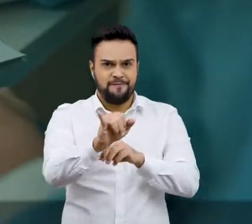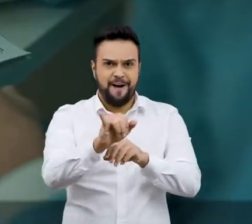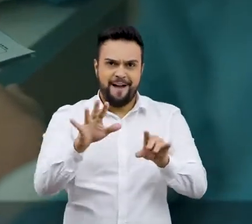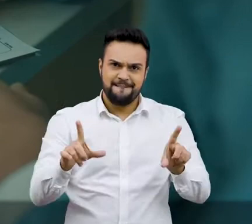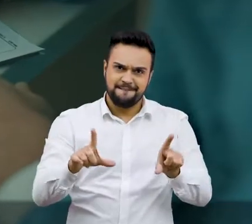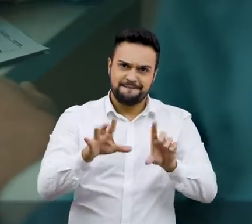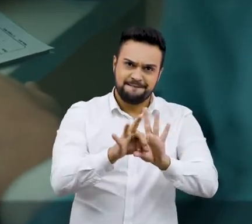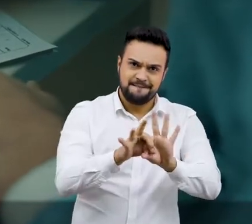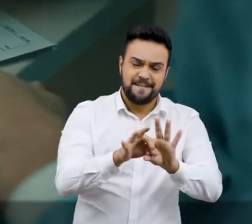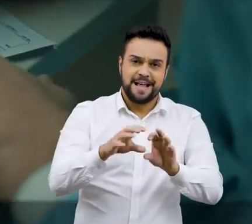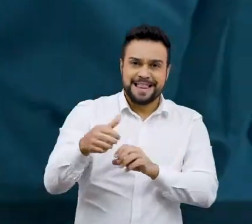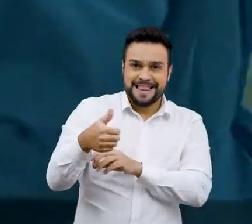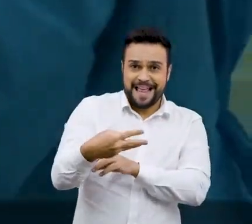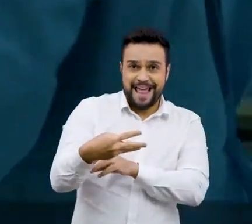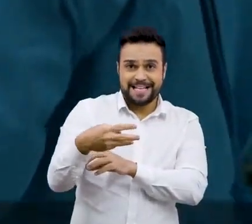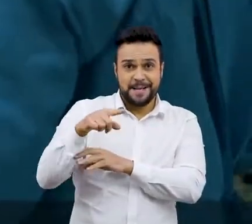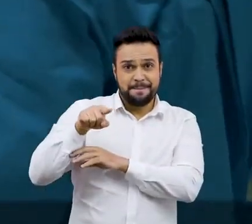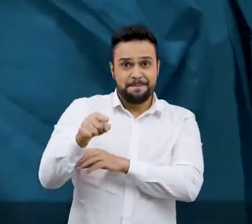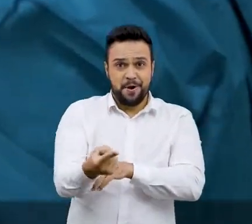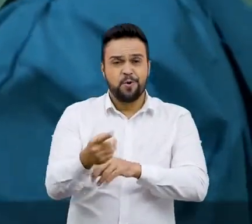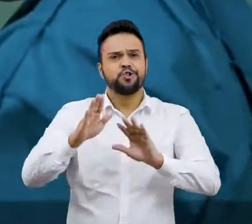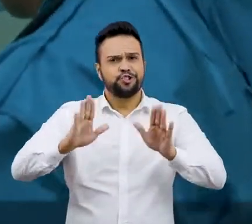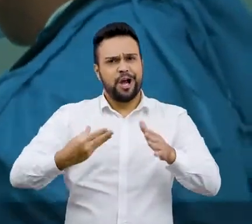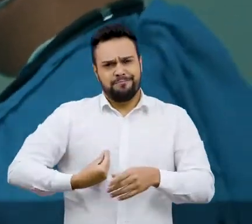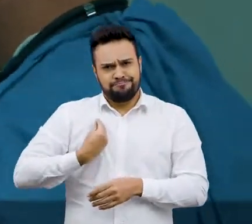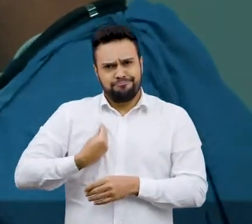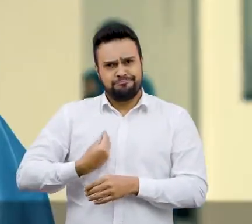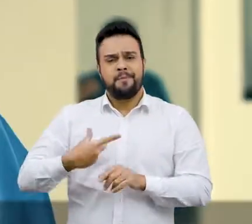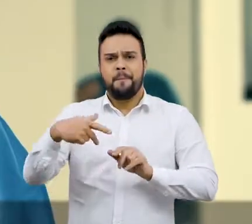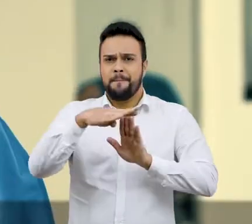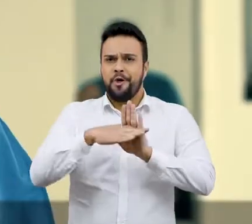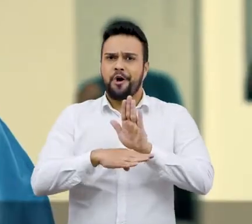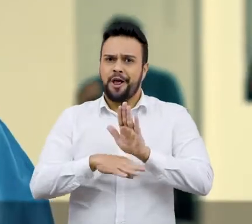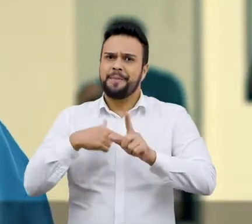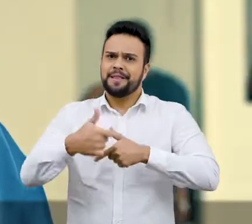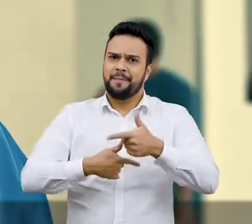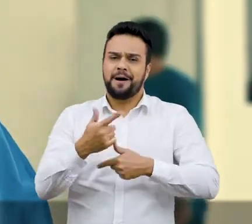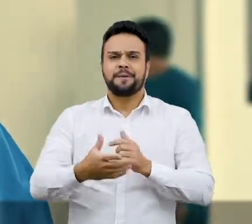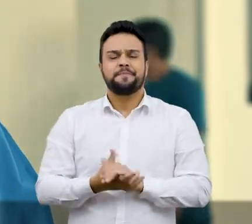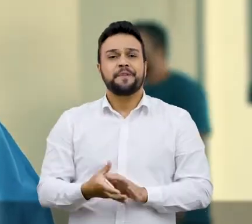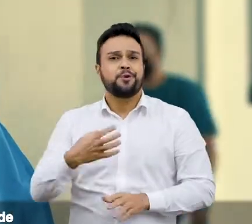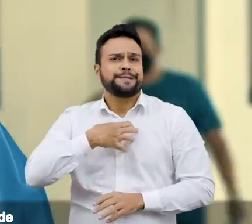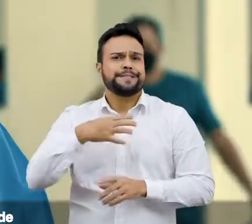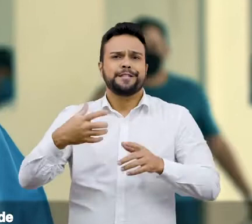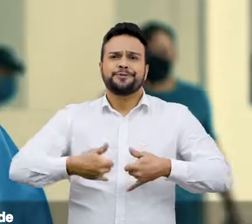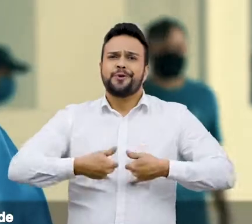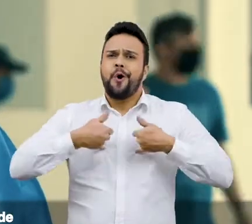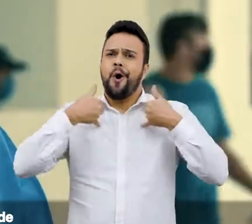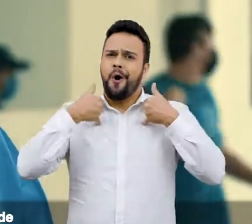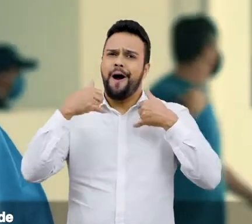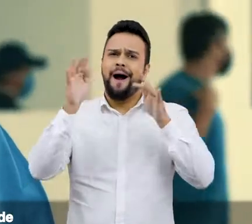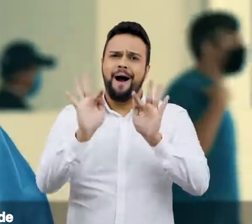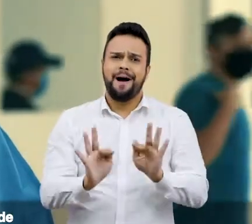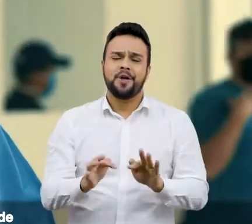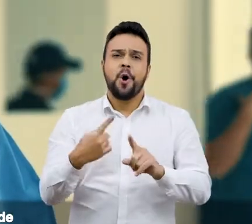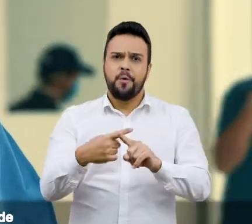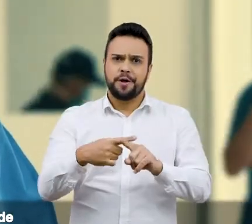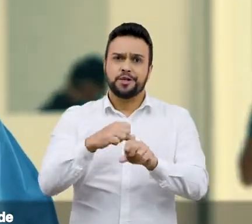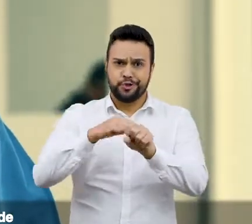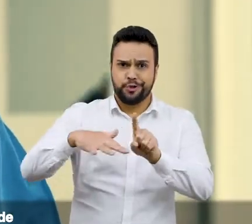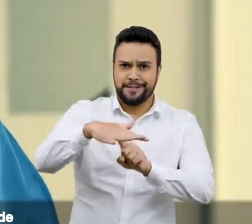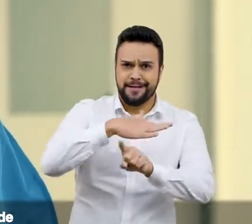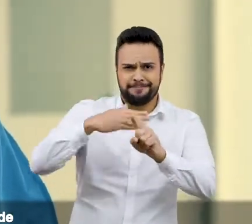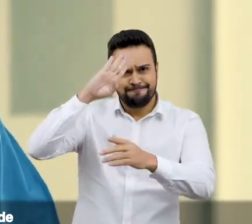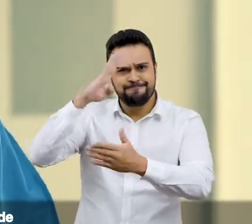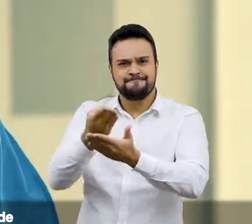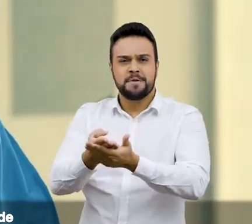13 mil que já atuam no programa. Eu me sinto honrado e a sociedade pode esperar que muitos e muitos médicos,